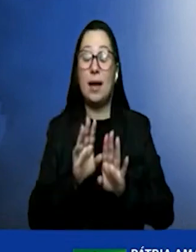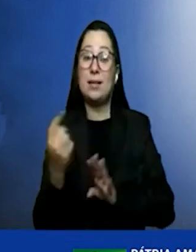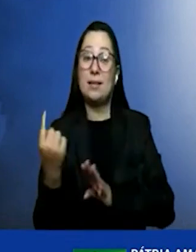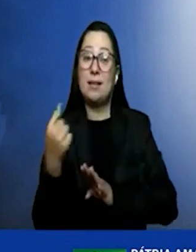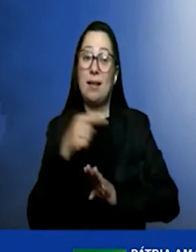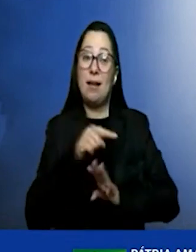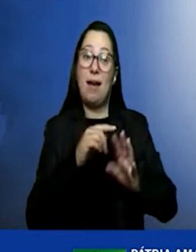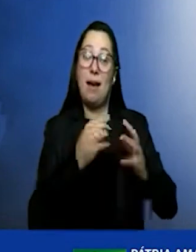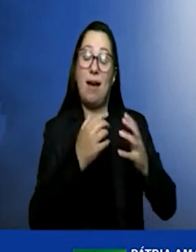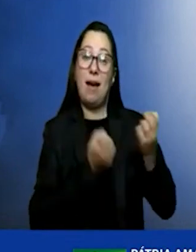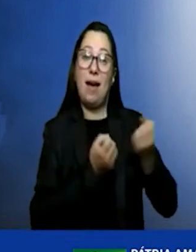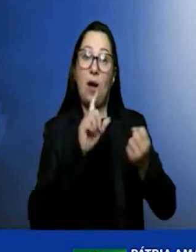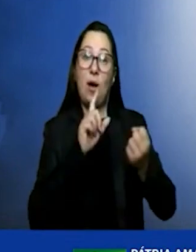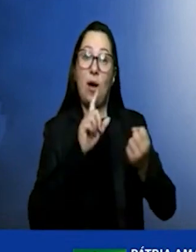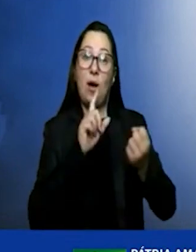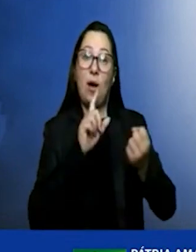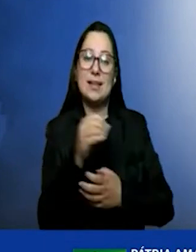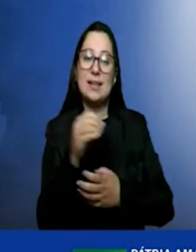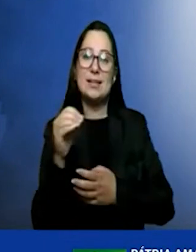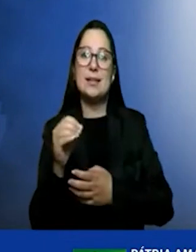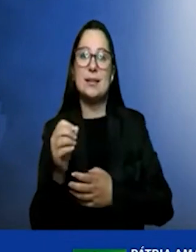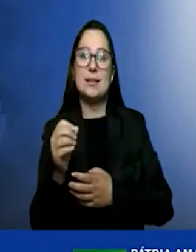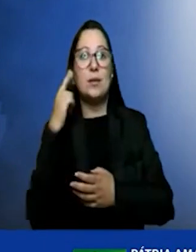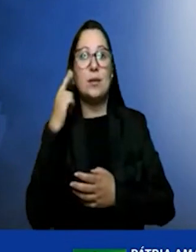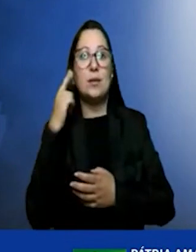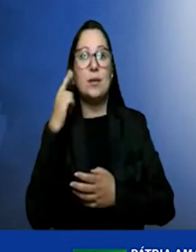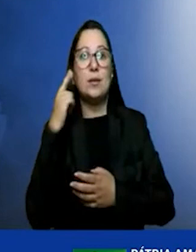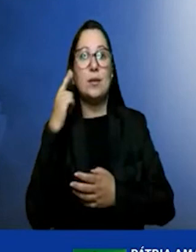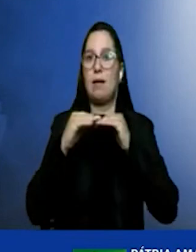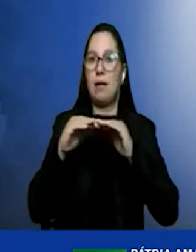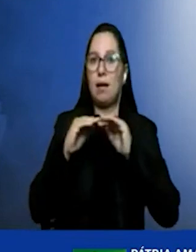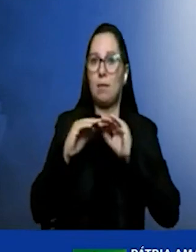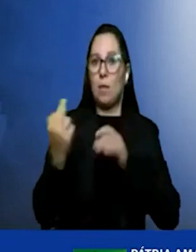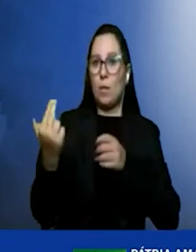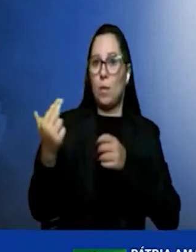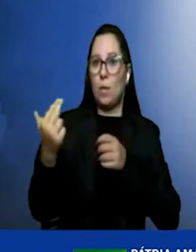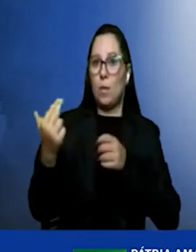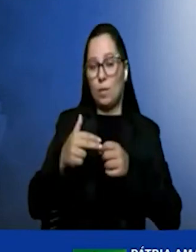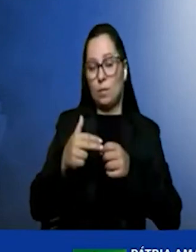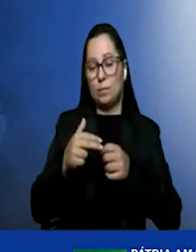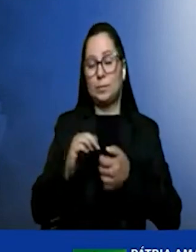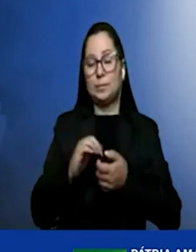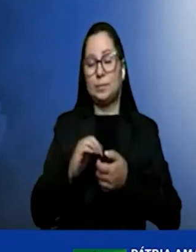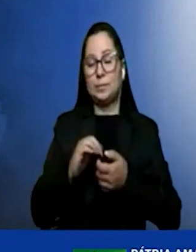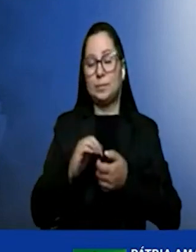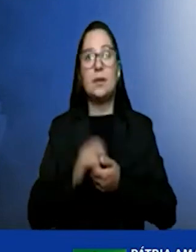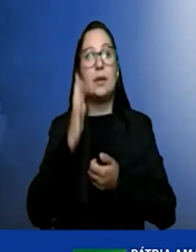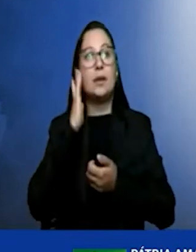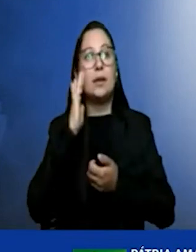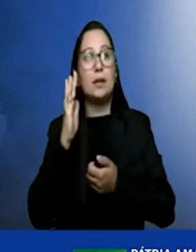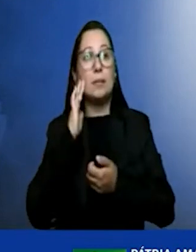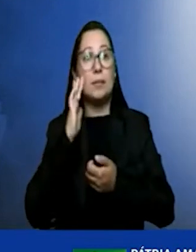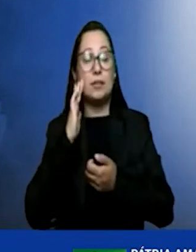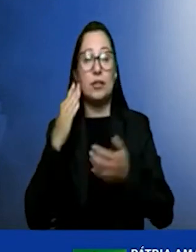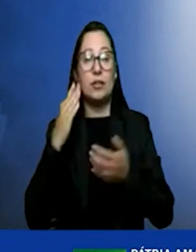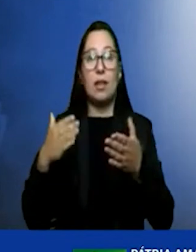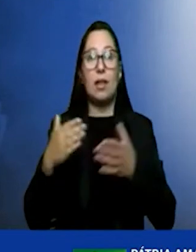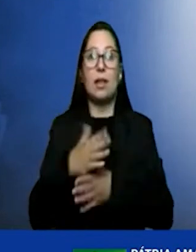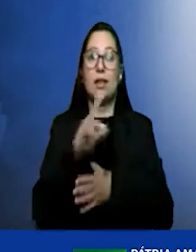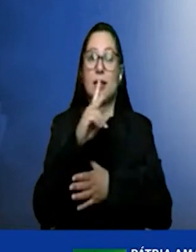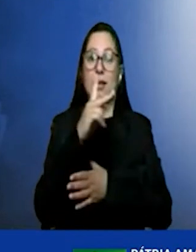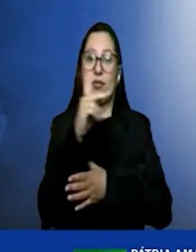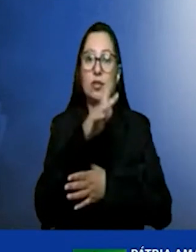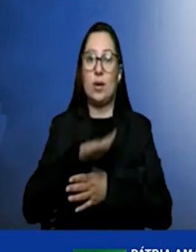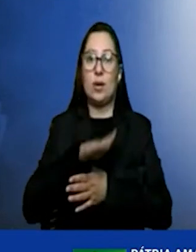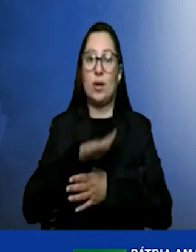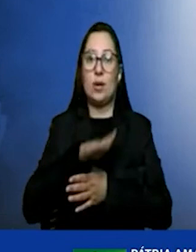Se vocês pensarem em abastecimento de caminhões, a Toyota não tem caminhões no Brasil, mas a gente imagina que a entrada do hidrogênio no mercado seja por meio